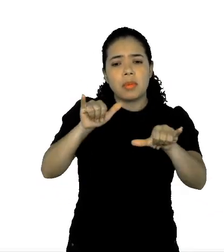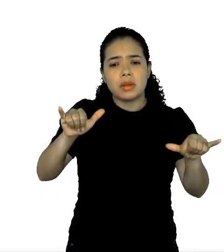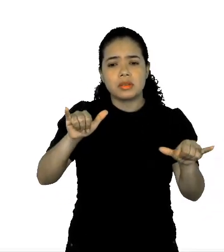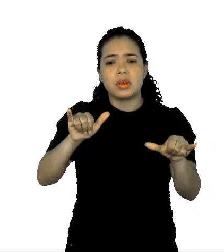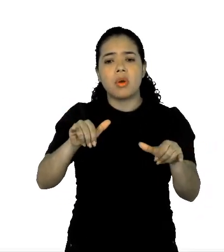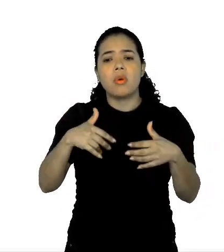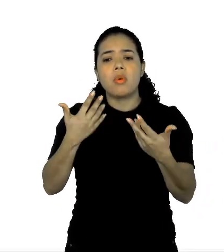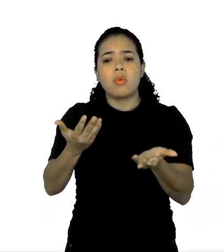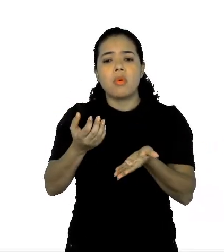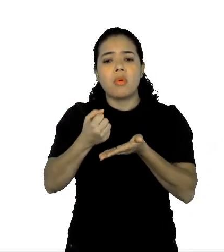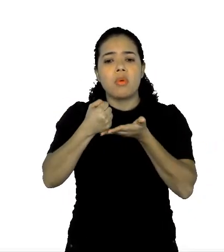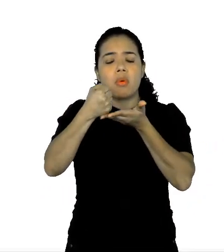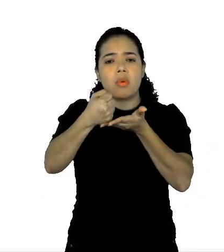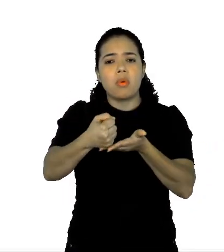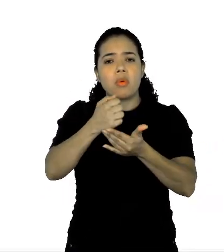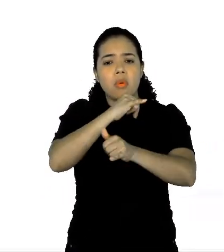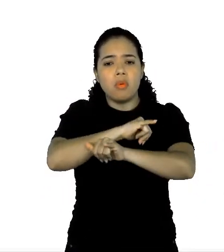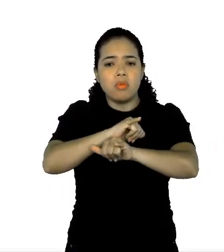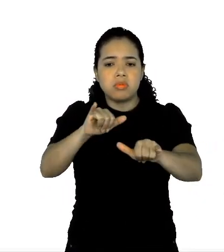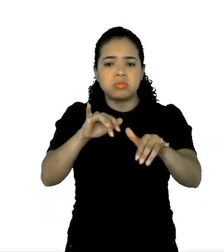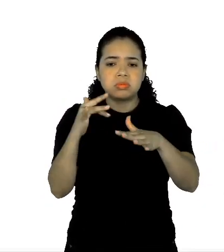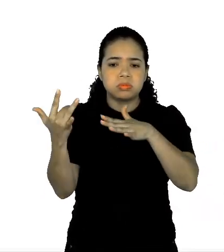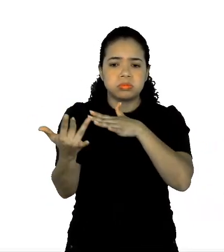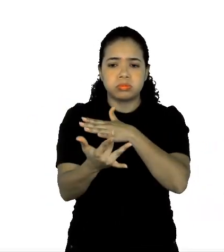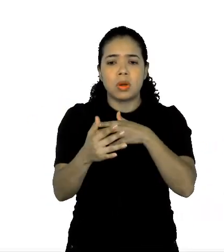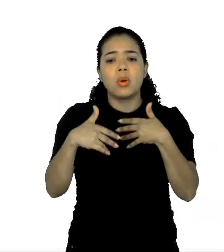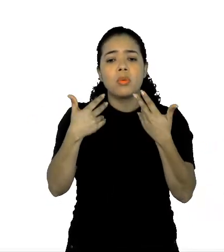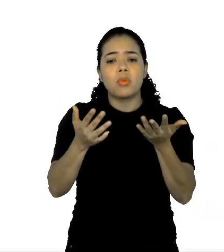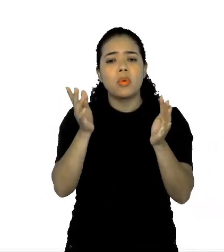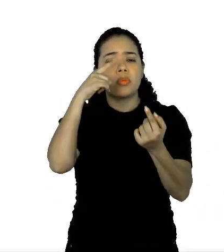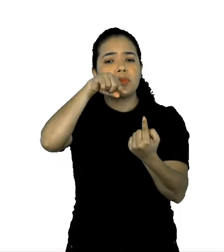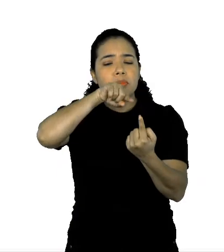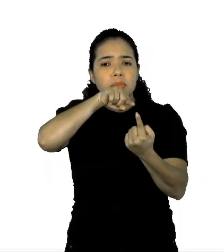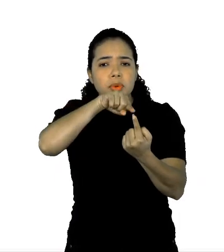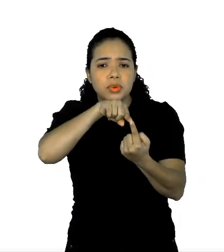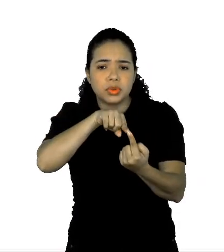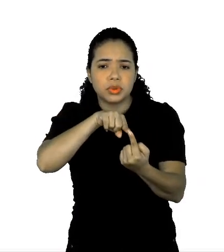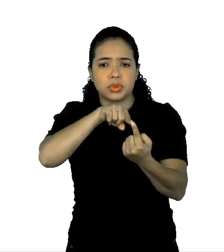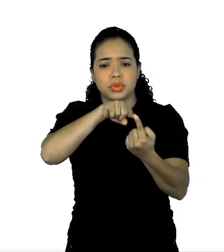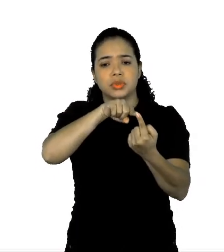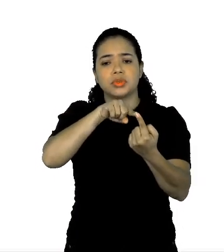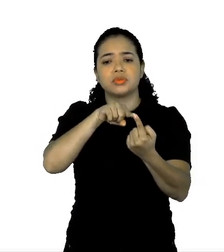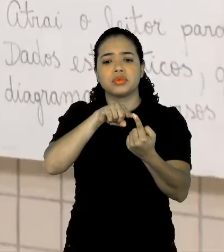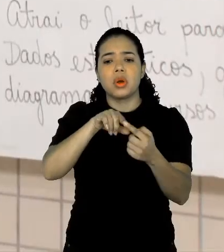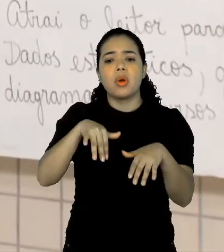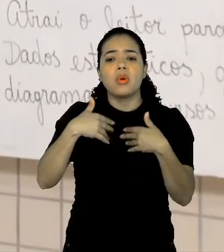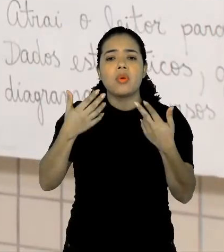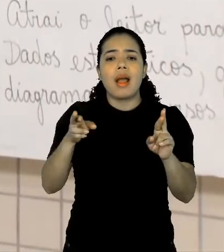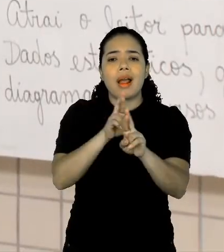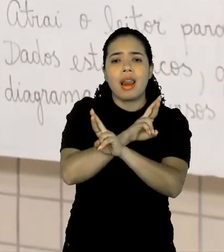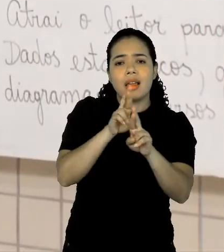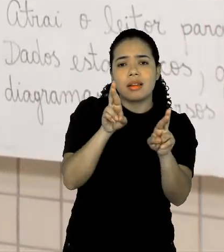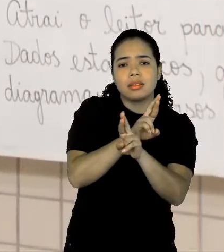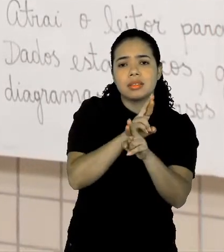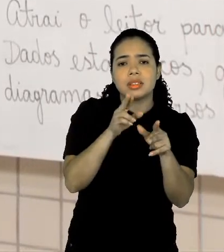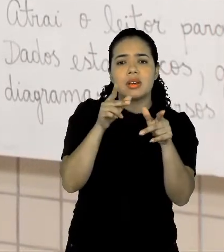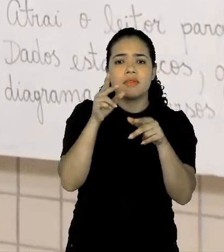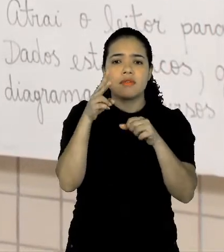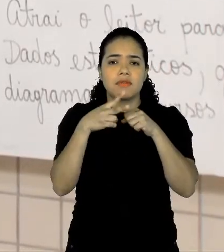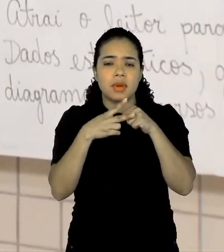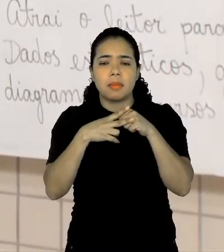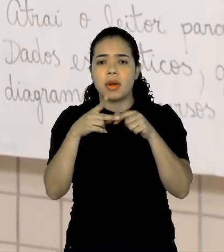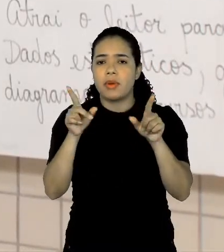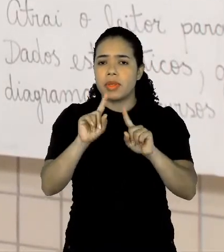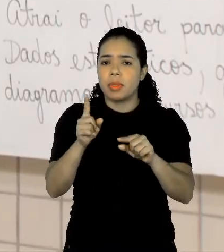finalidade desse gênero, né? Qual é a relação de sentido da linguagem verbal e não verbal? Então, essas são perguntinhas que vocês vão ter que